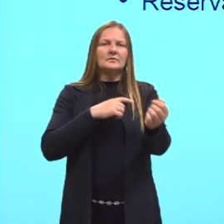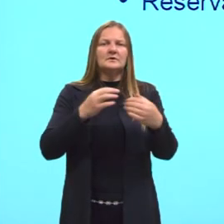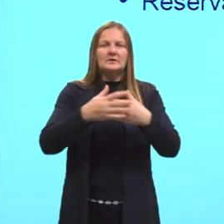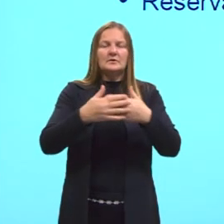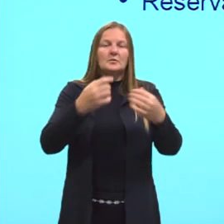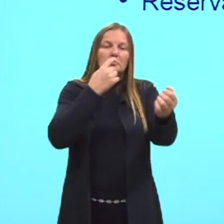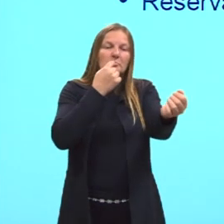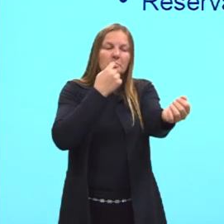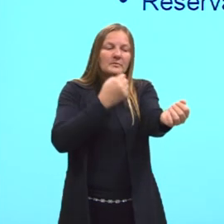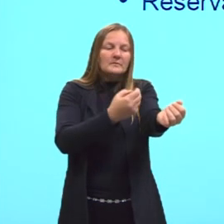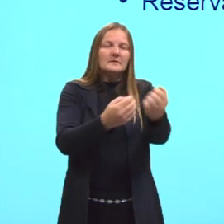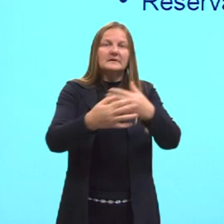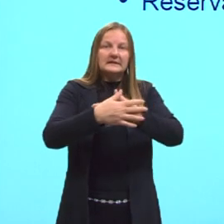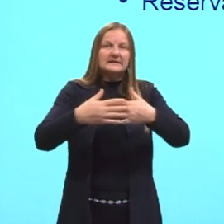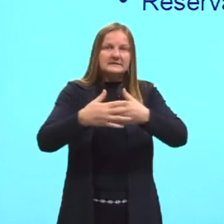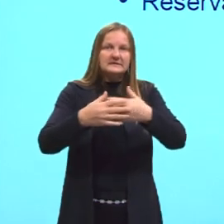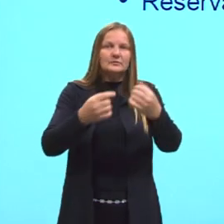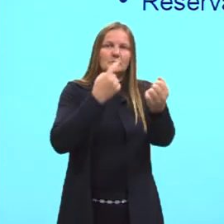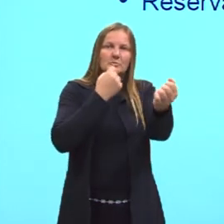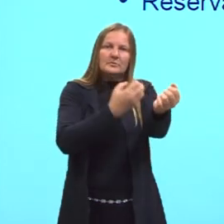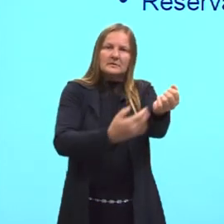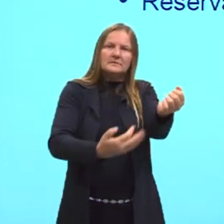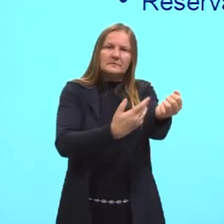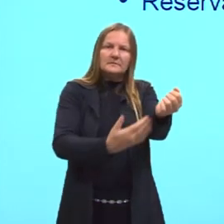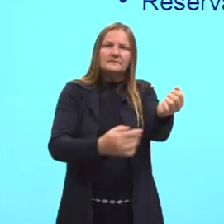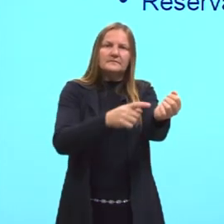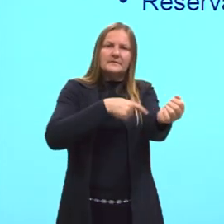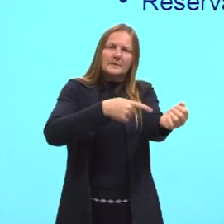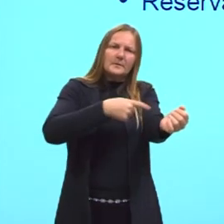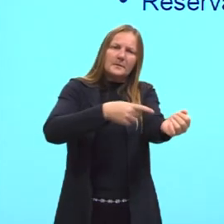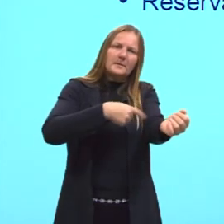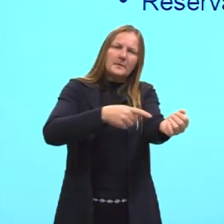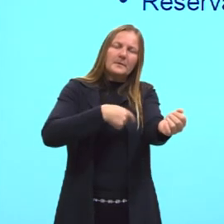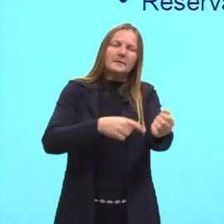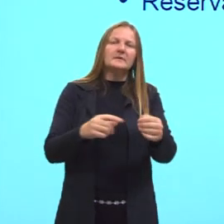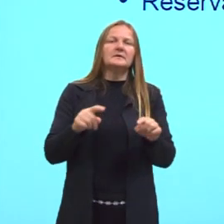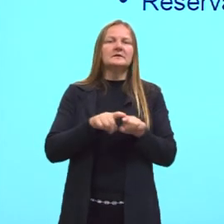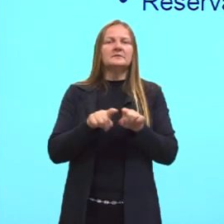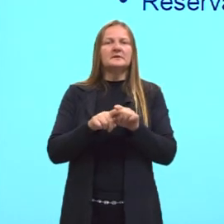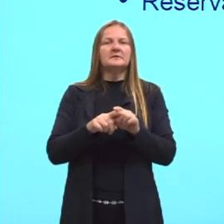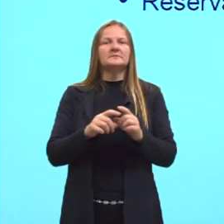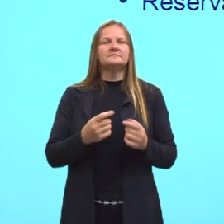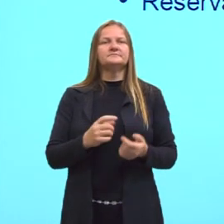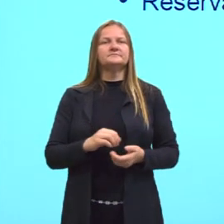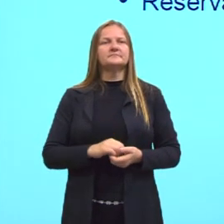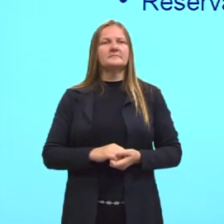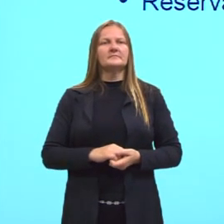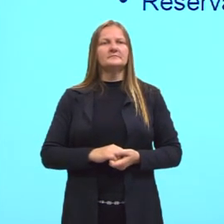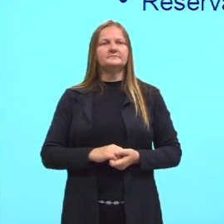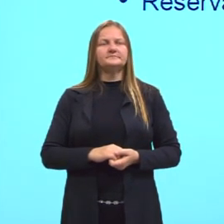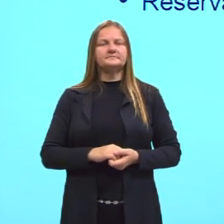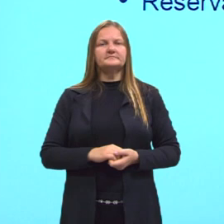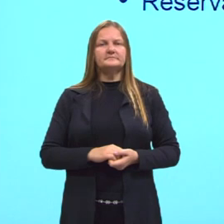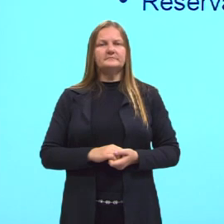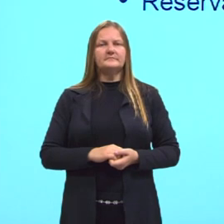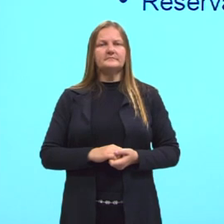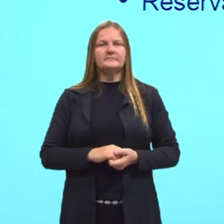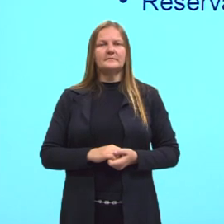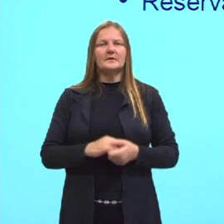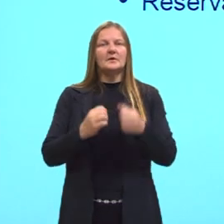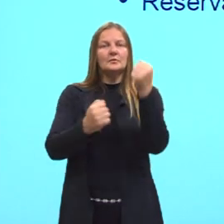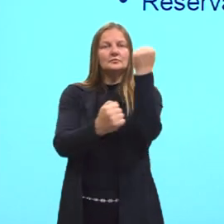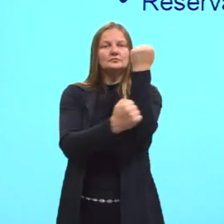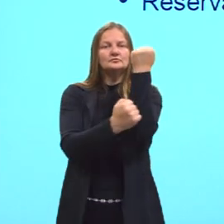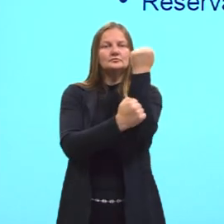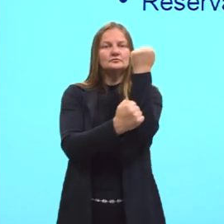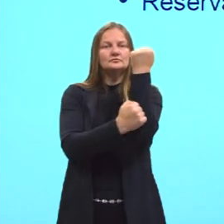sanguíneo. Aqui nós temos a imagem, um exemplo. Vai atuar na sustentação, um exemplo, ao tecido ósseo e